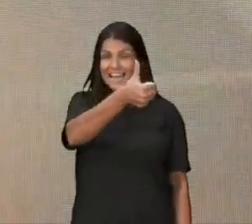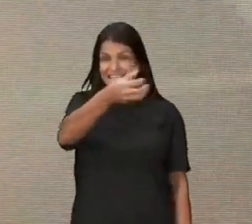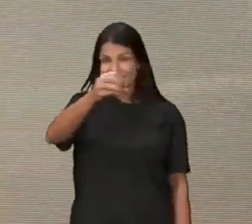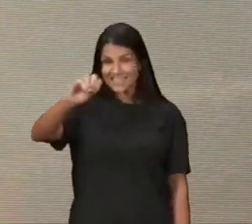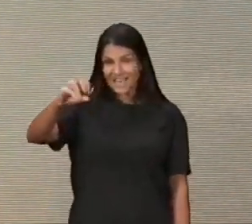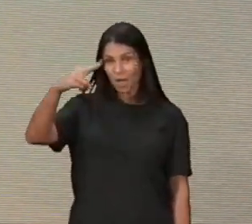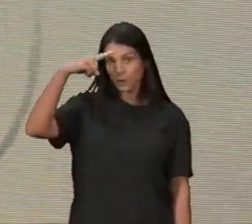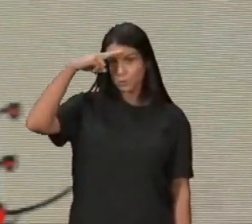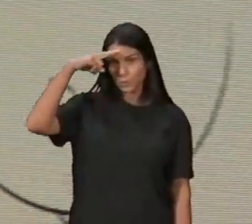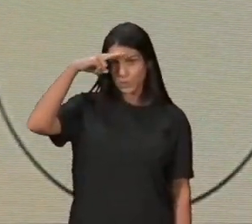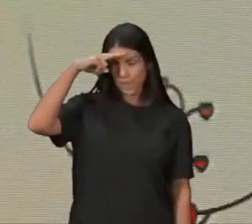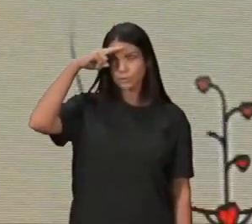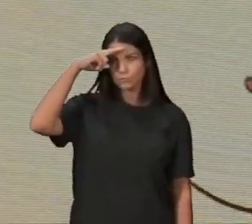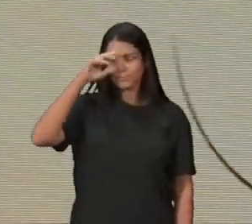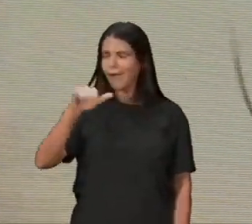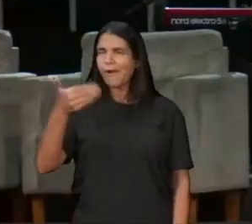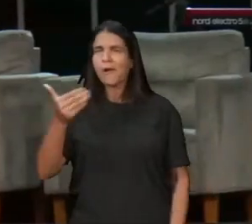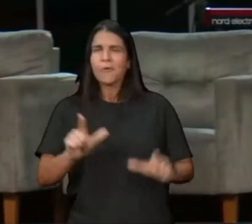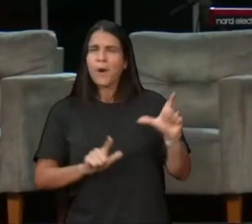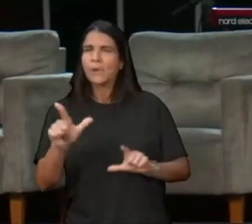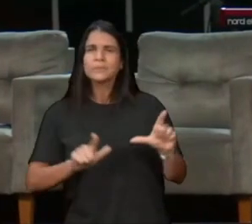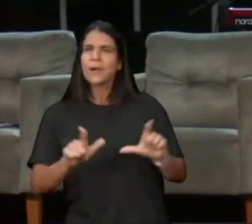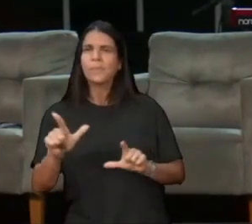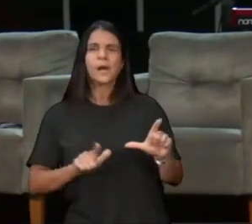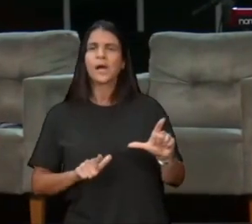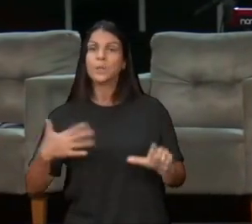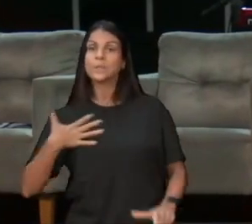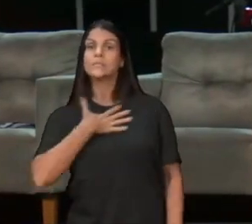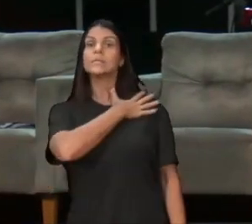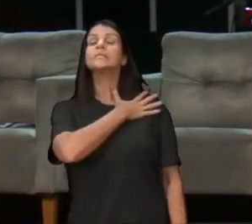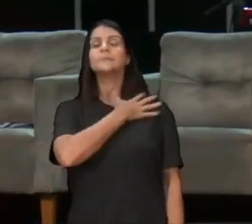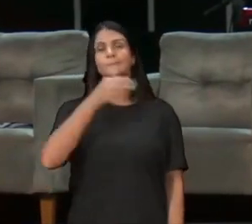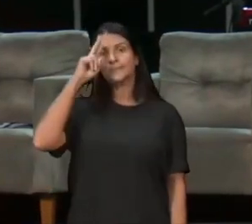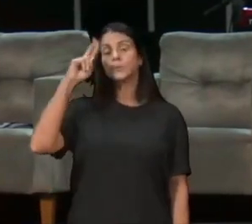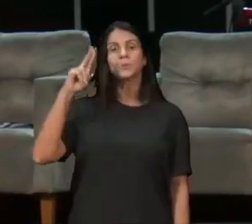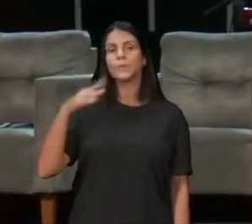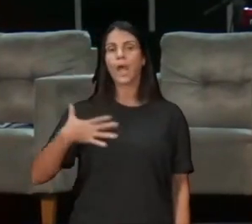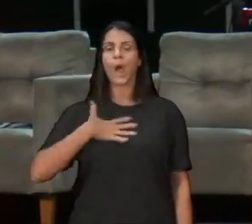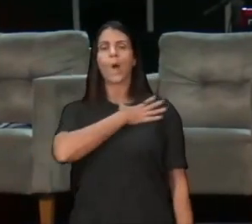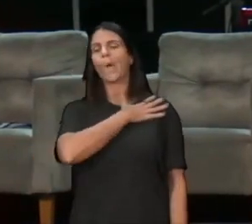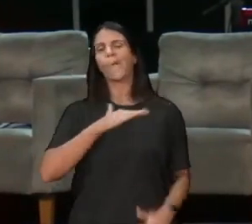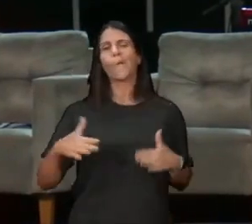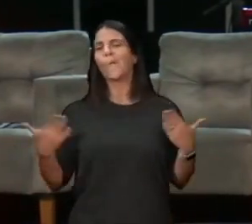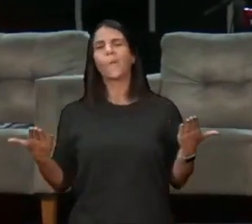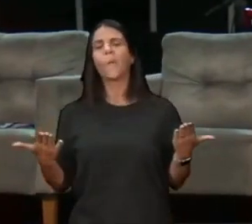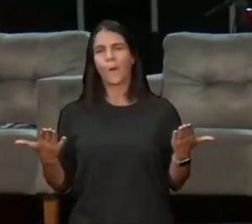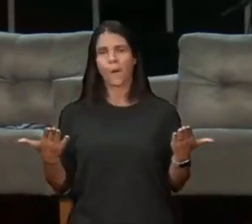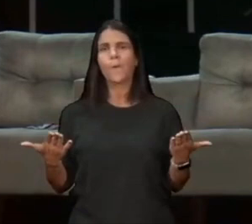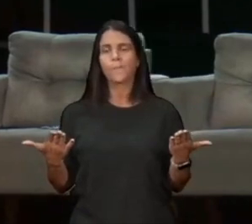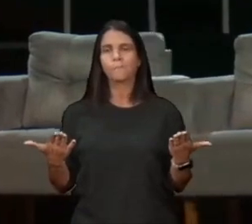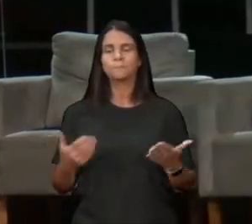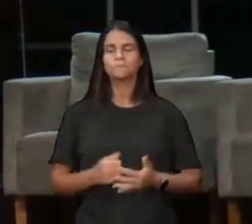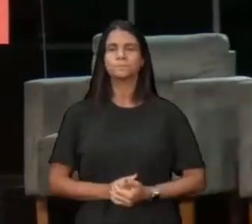dele? O trabalho dele é manter a ordem, o Império Romano, colocava grupos de 100 soldados, ao longo